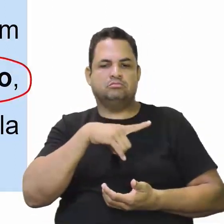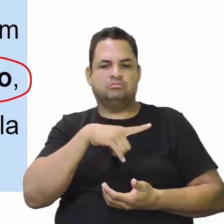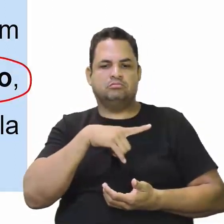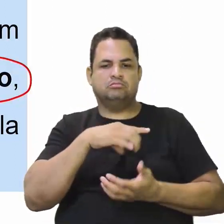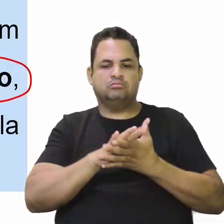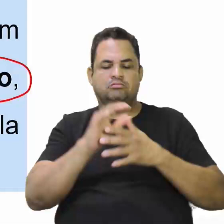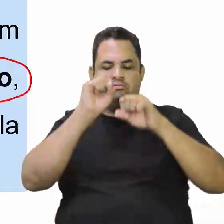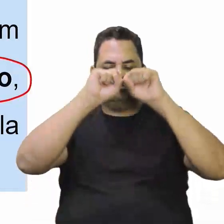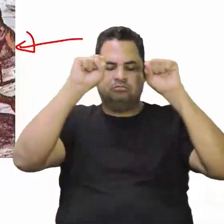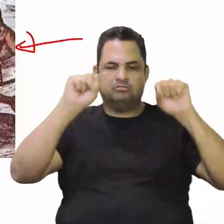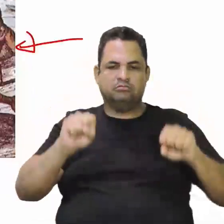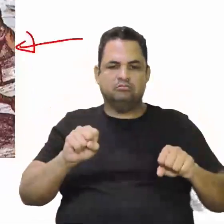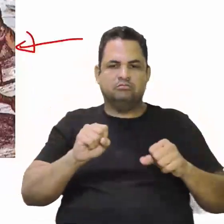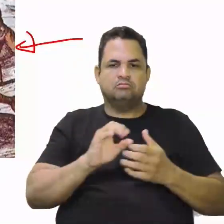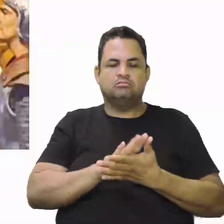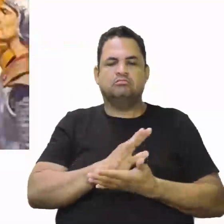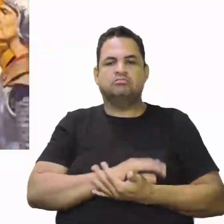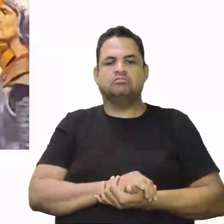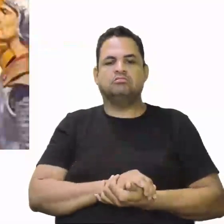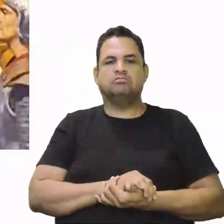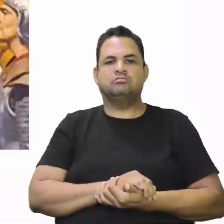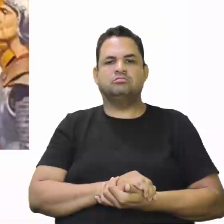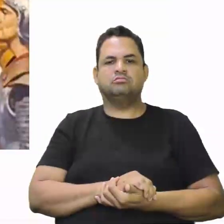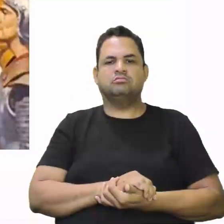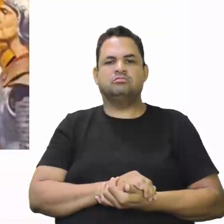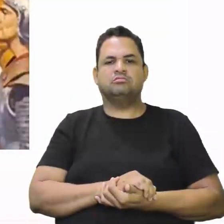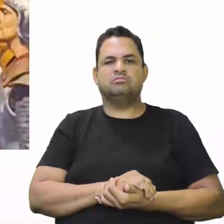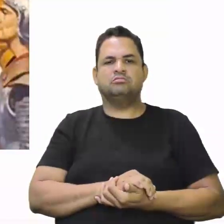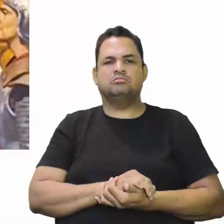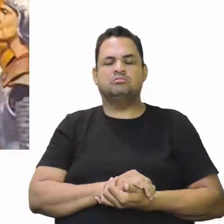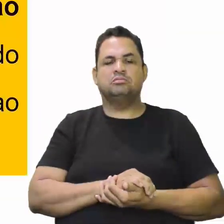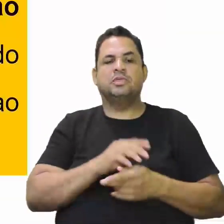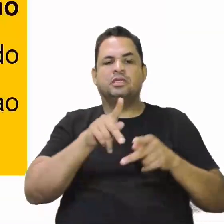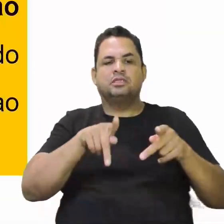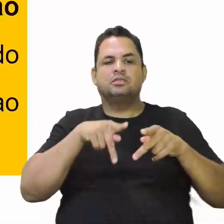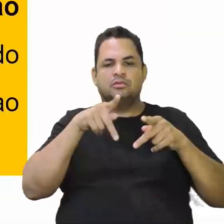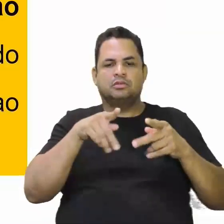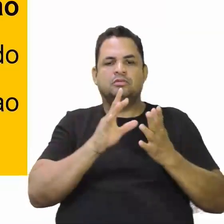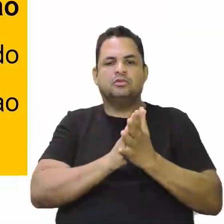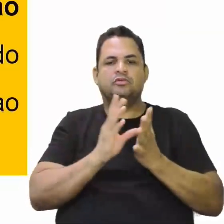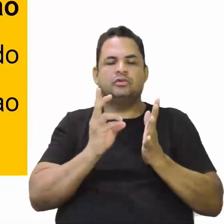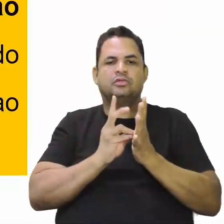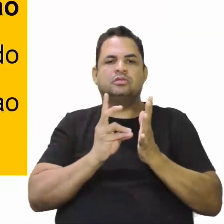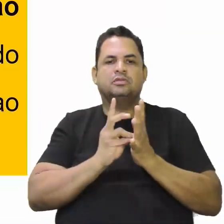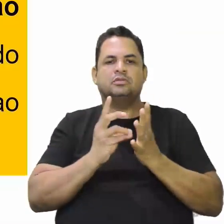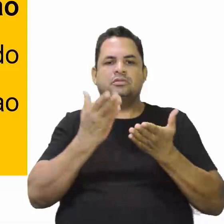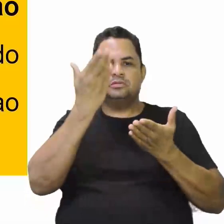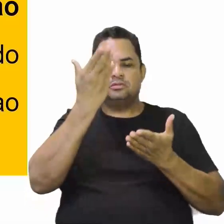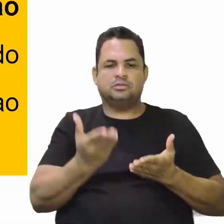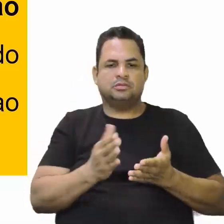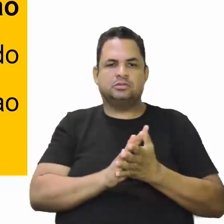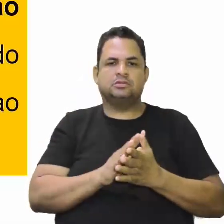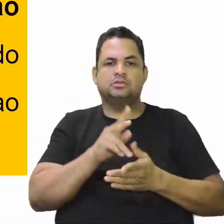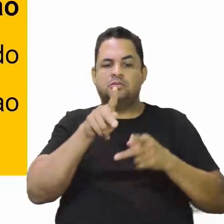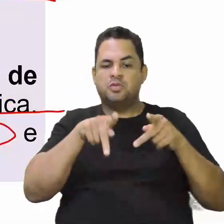sistema com os indígenas. Aqui nós estamos falando do povo indígena. Nós estamos falando desse povo aqui.